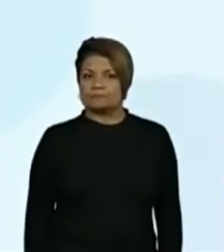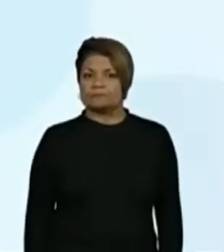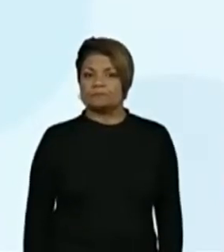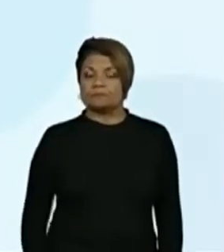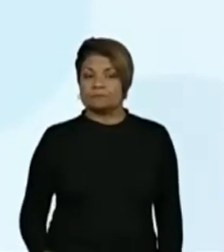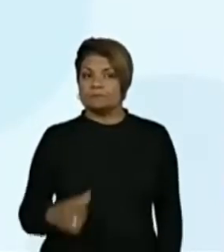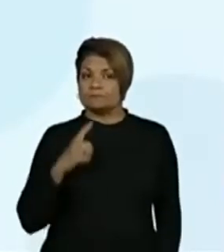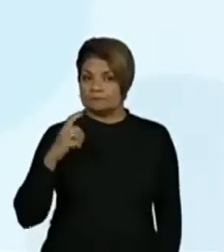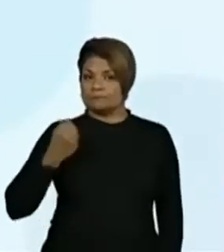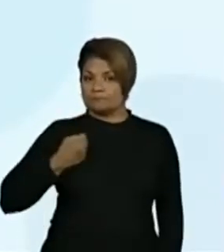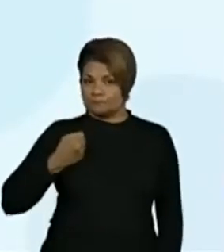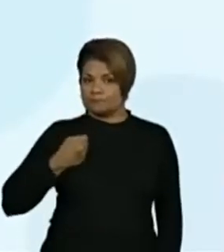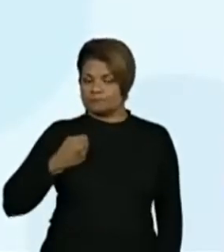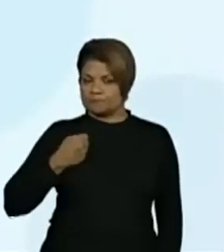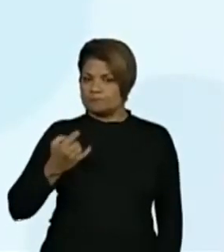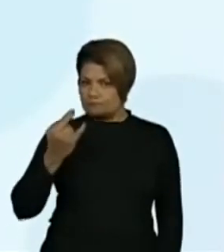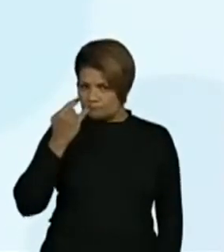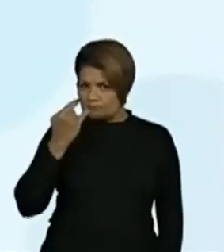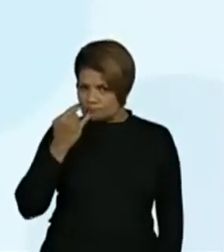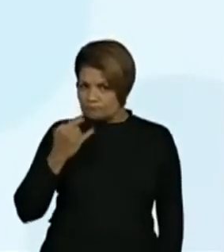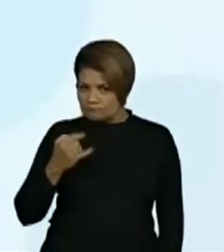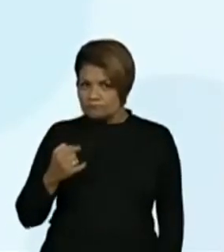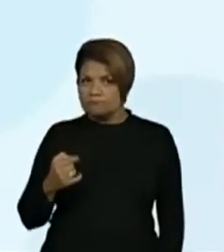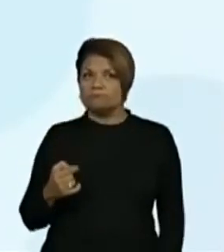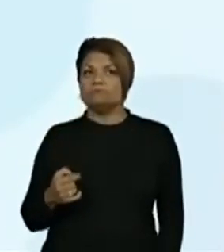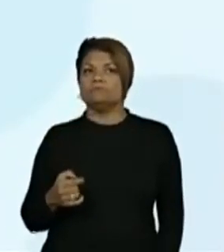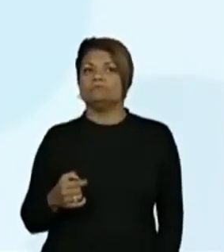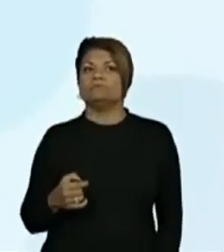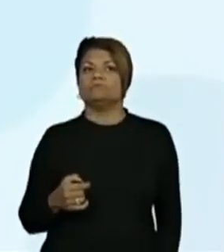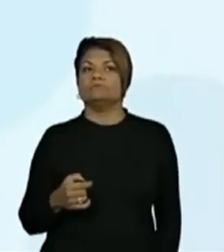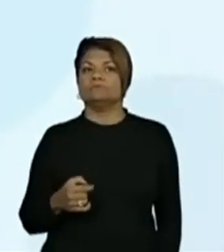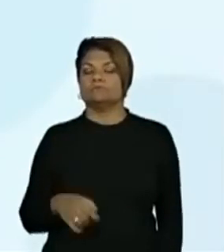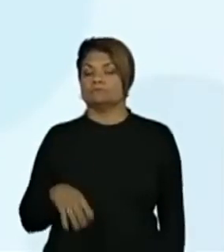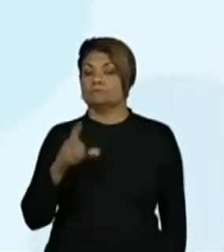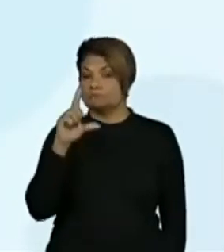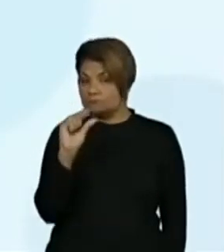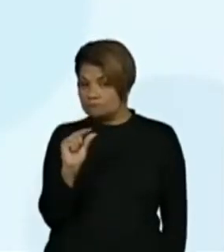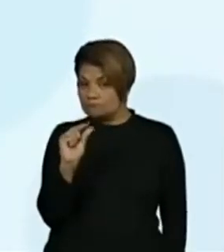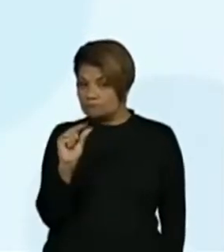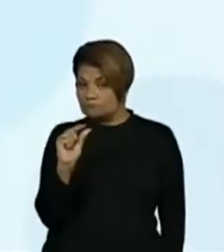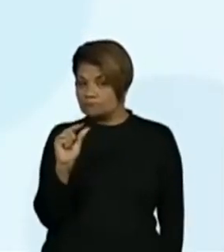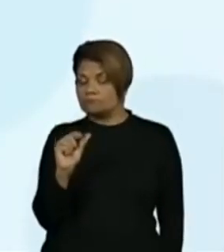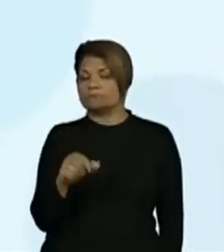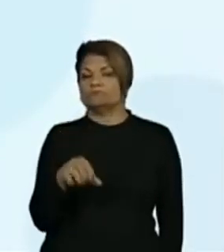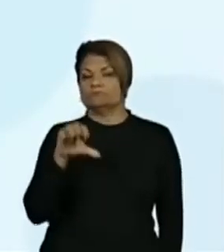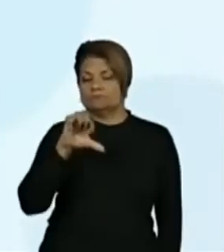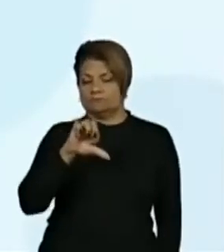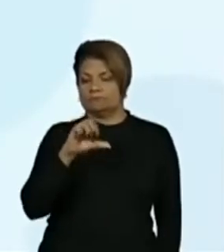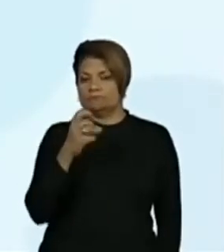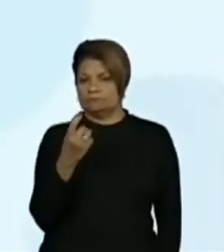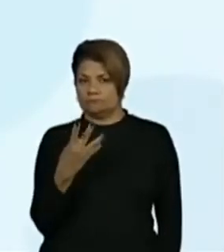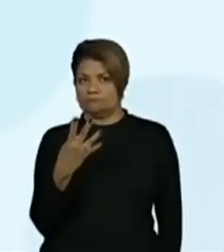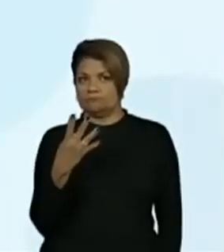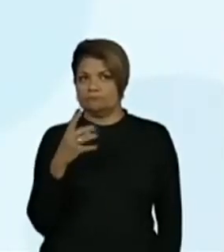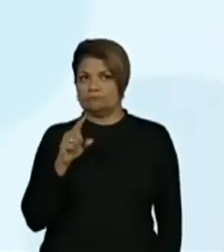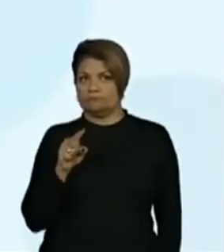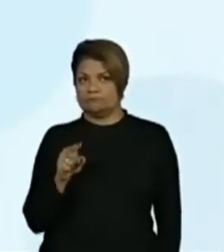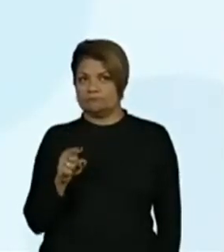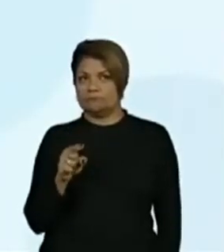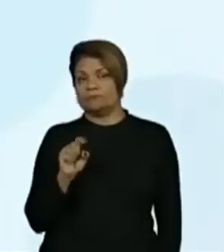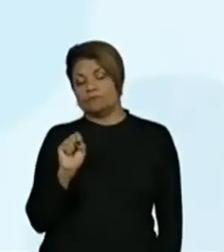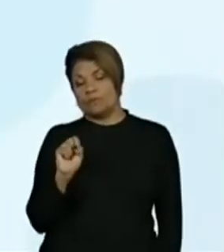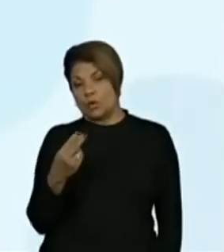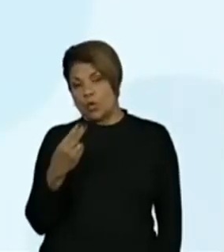números que estão aqui destacados, o número menor, qual é? É o novecentos e quatorze ou